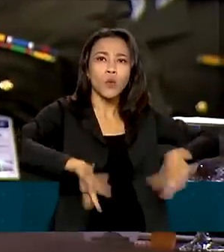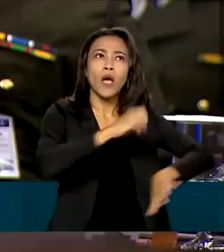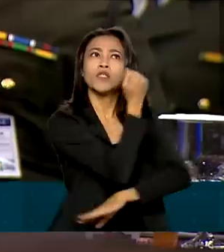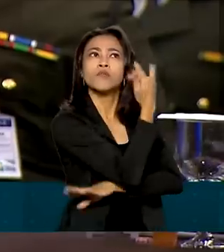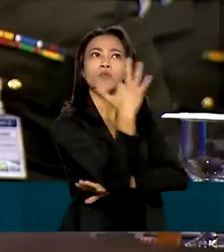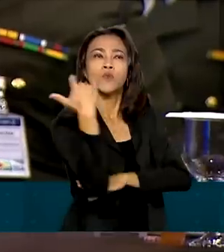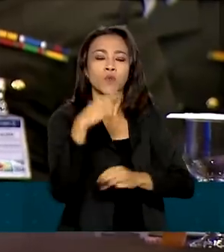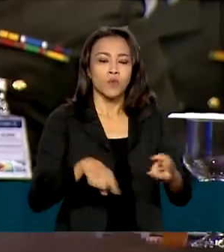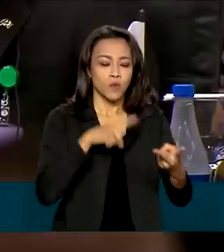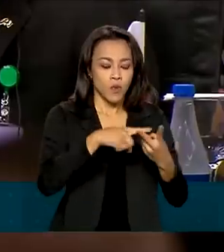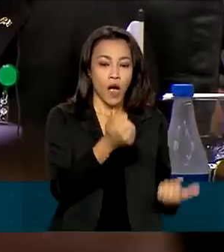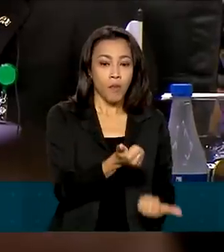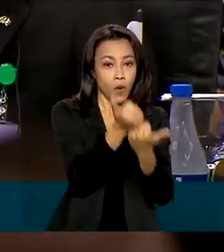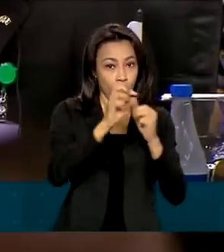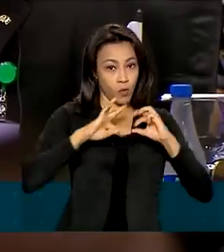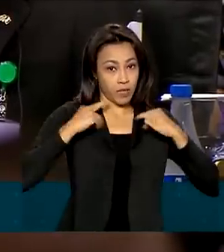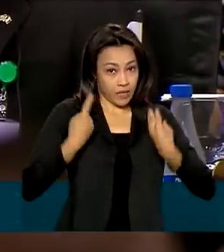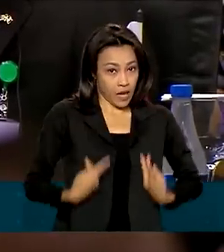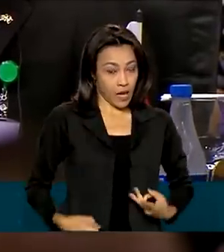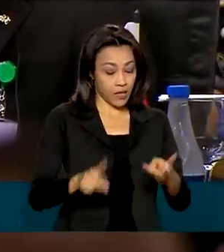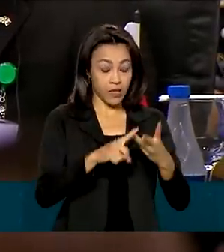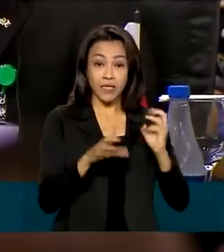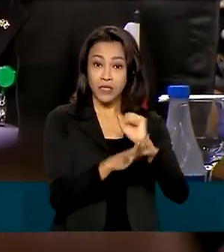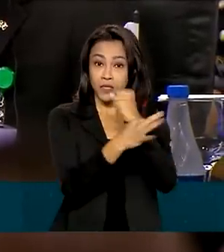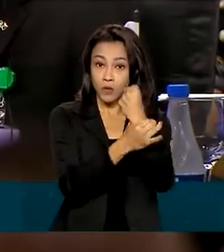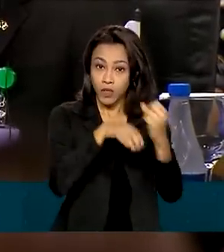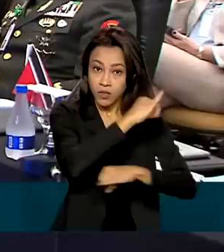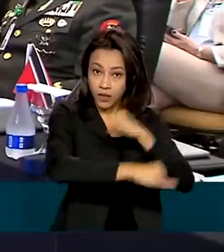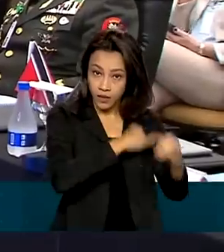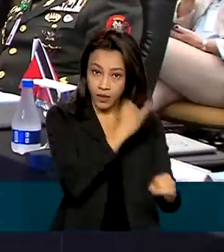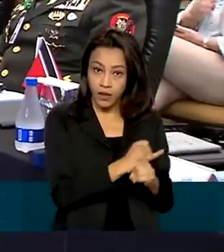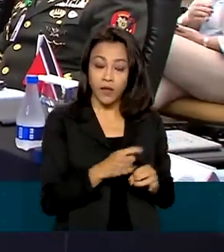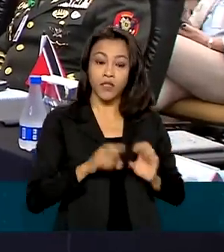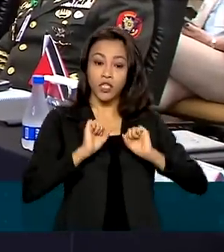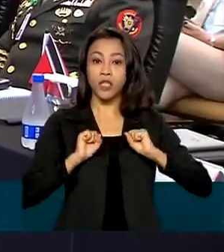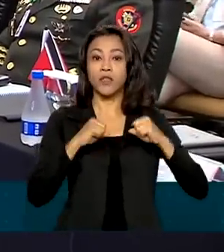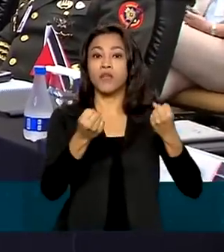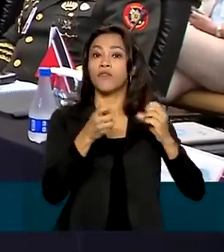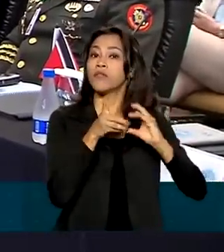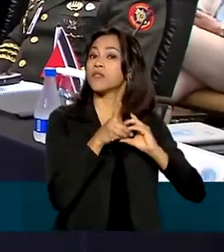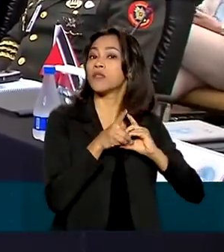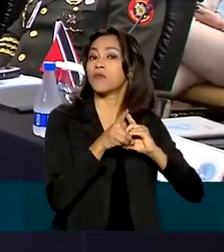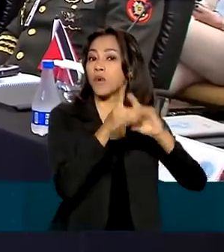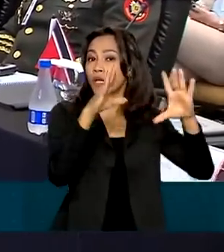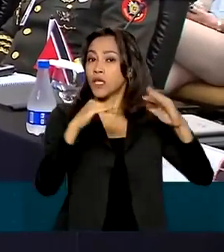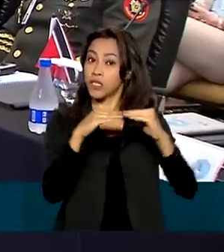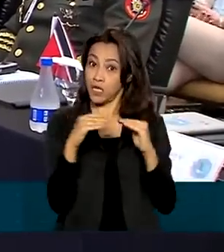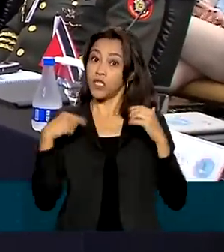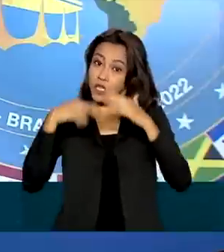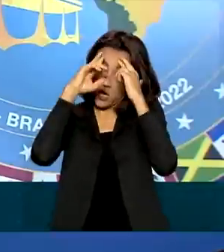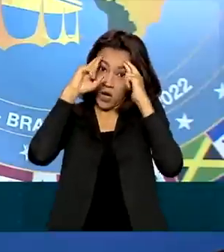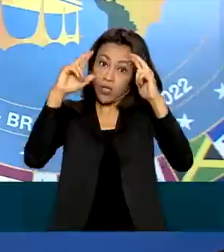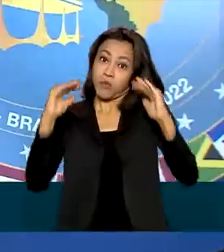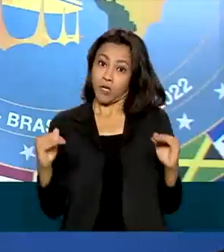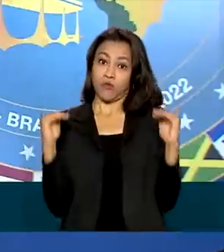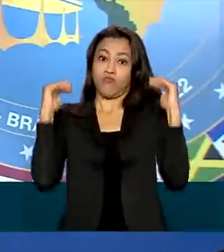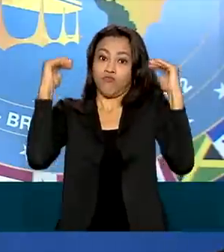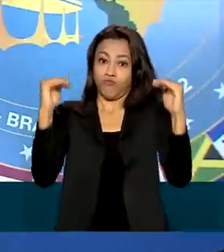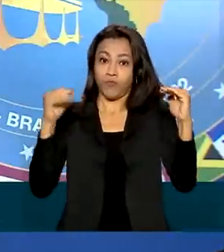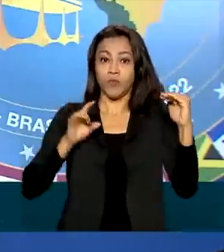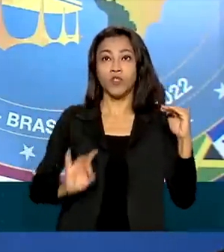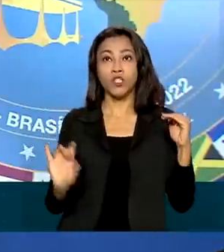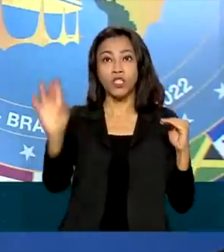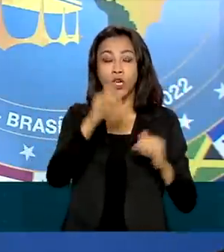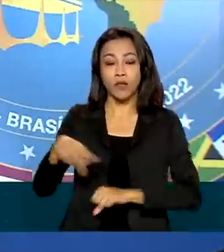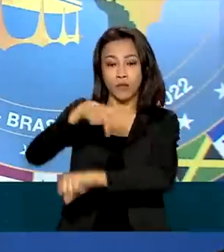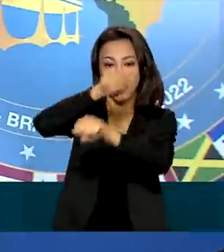assistência humanitária, cibersegurança e a defesa da democracia e da soberania dos países. Na quinta-feira,